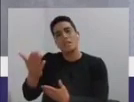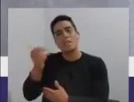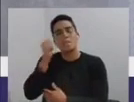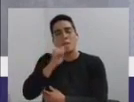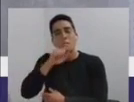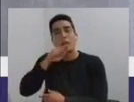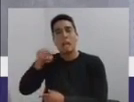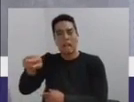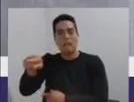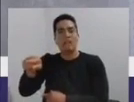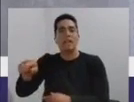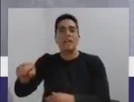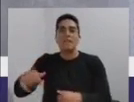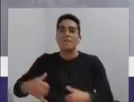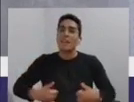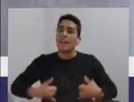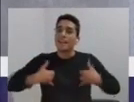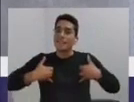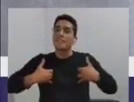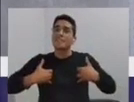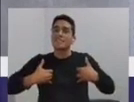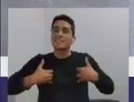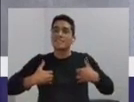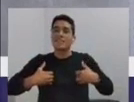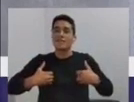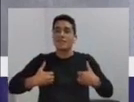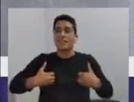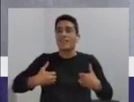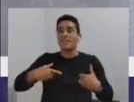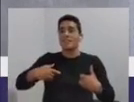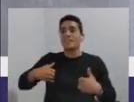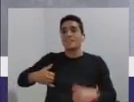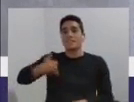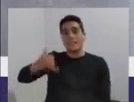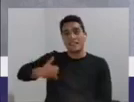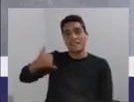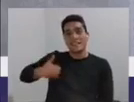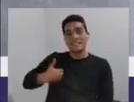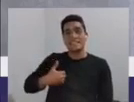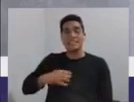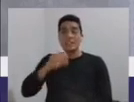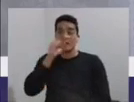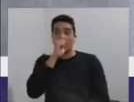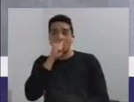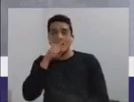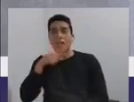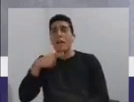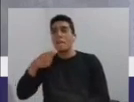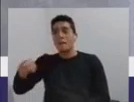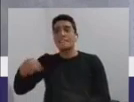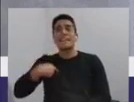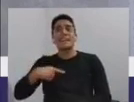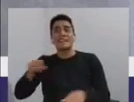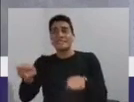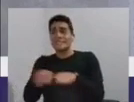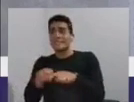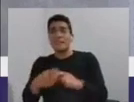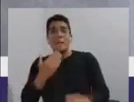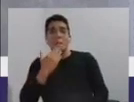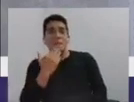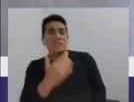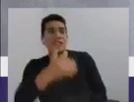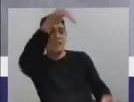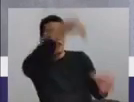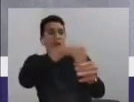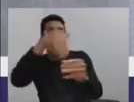aniversário sábado, mas um pouquinho antes ela pedia voto para mim, para todo mundo que ia lá em casa.